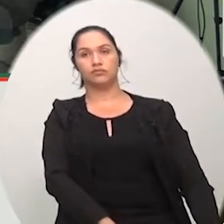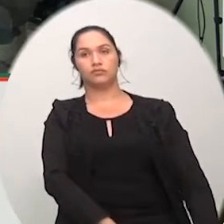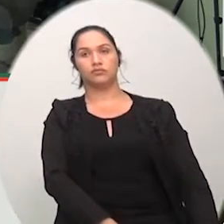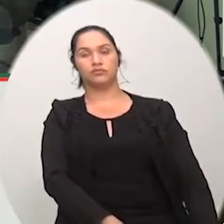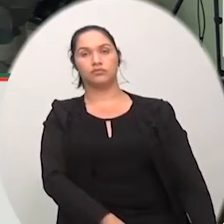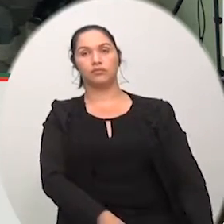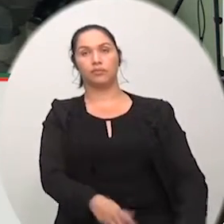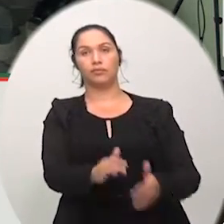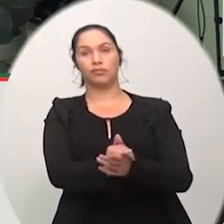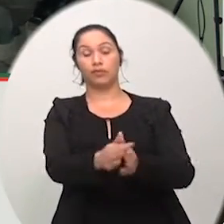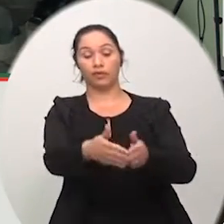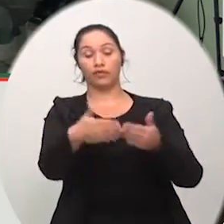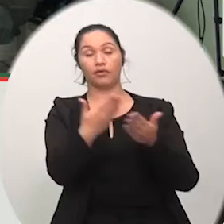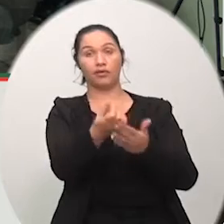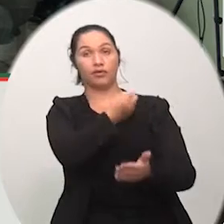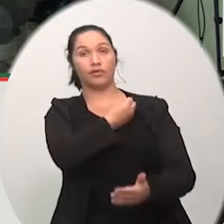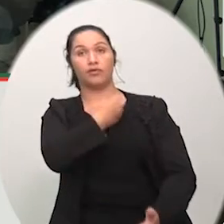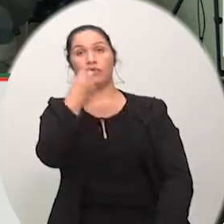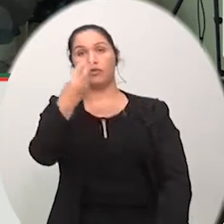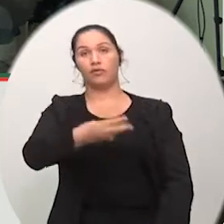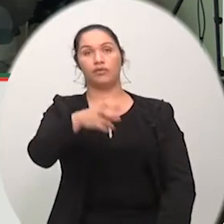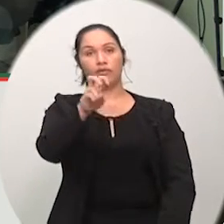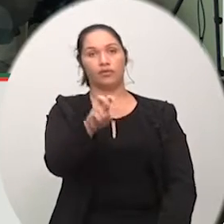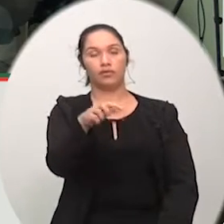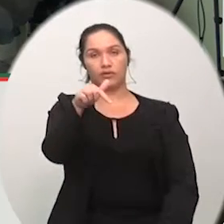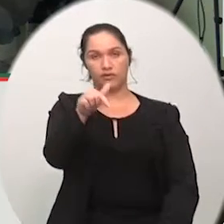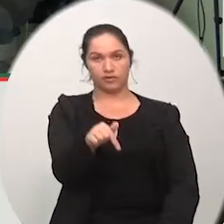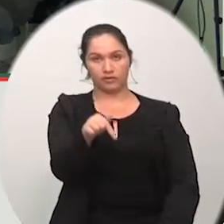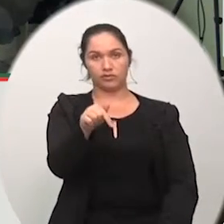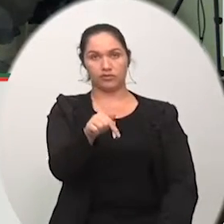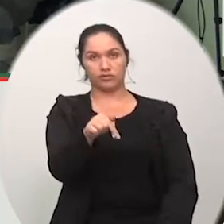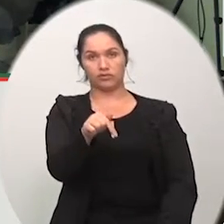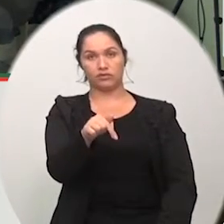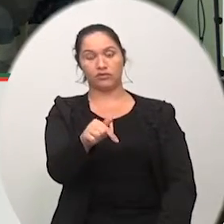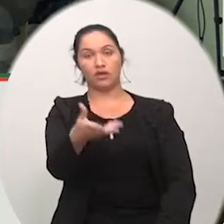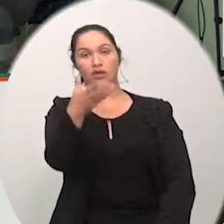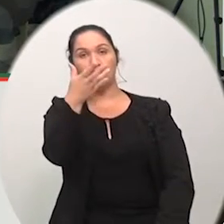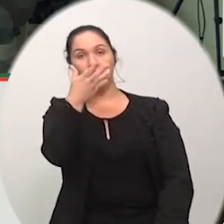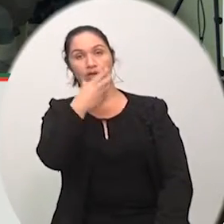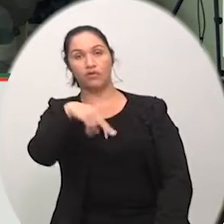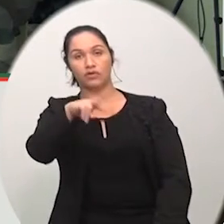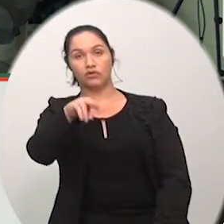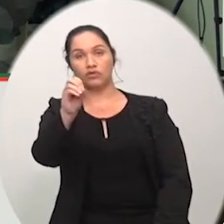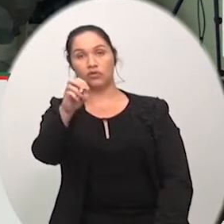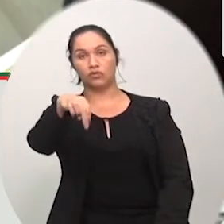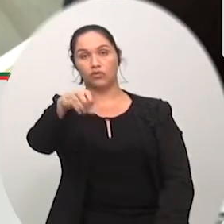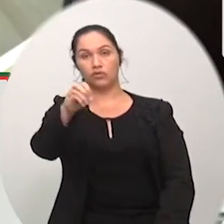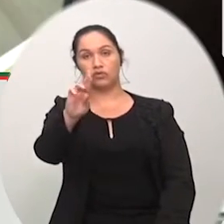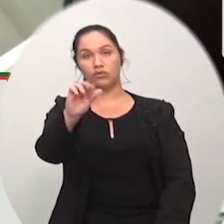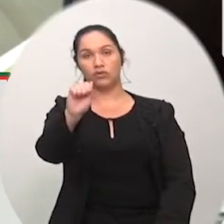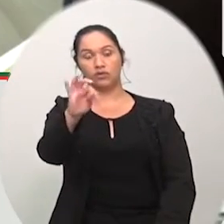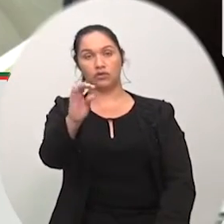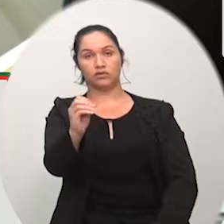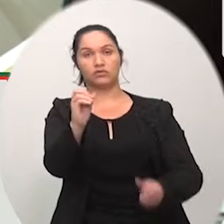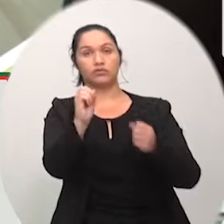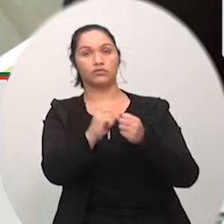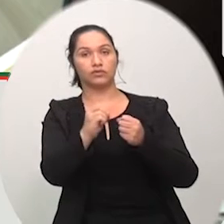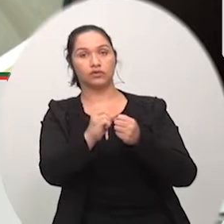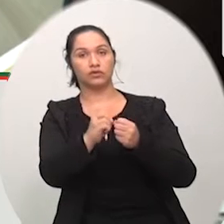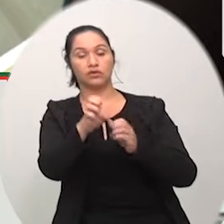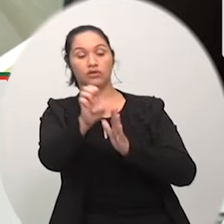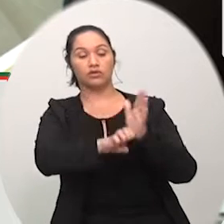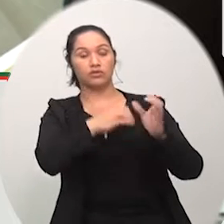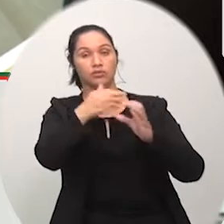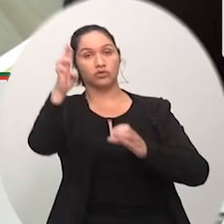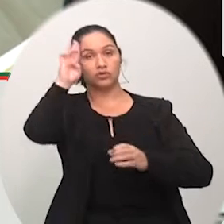requerimento número 357 barra 18 a autoria vereadora Demira Norato assunto envio de expediente ao